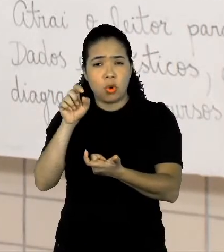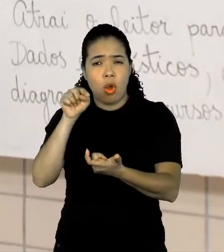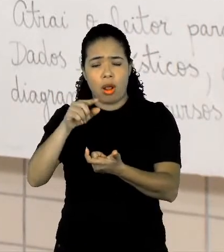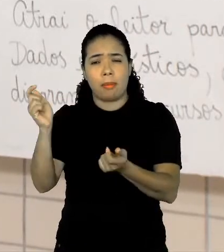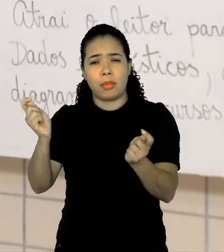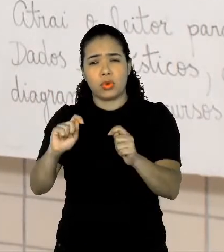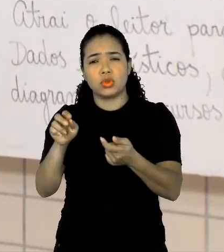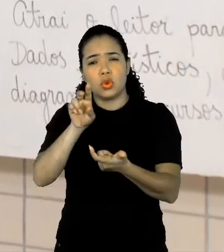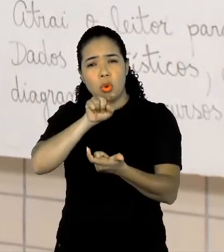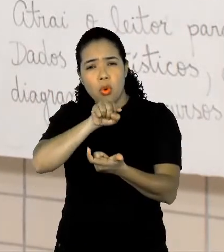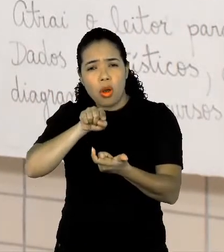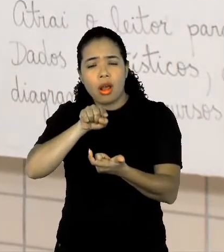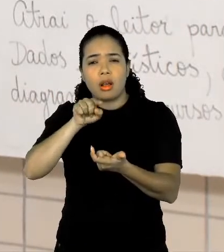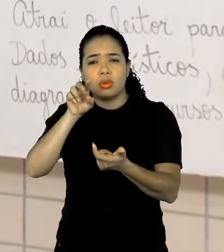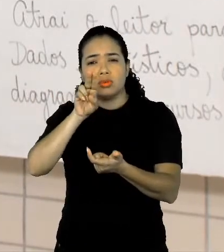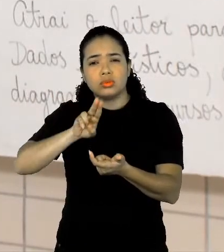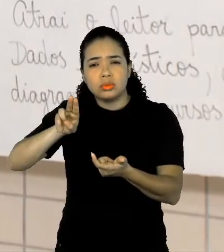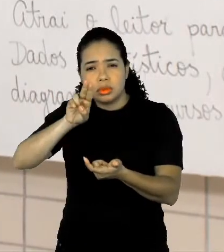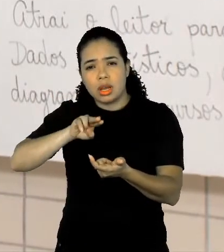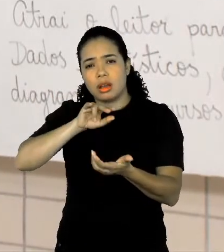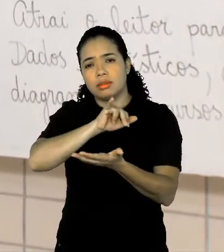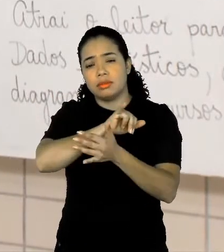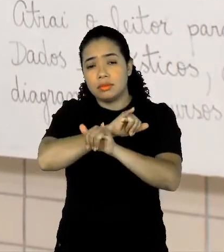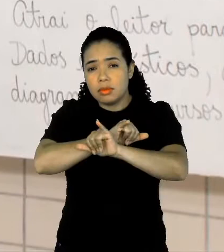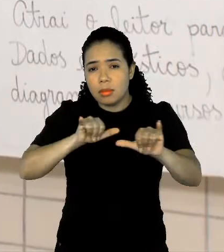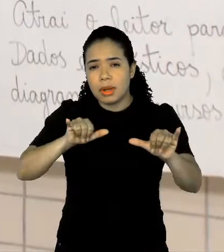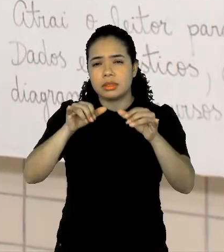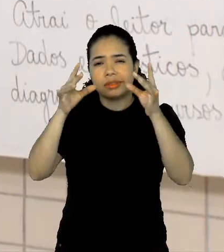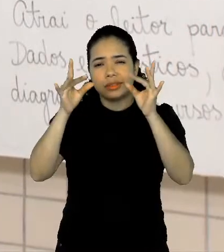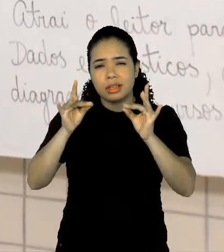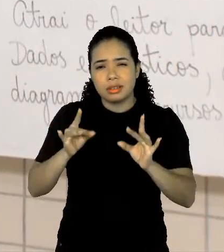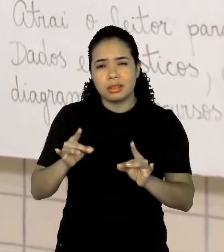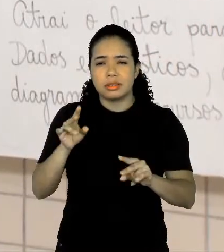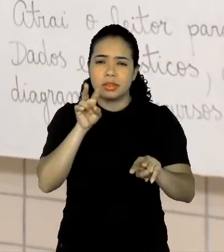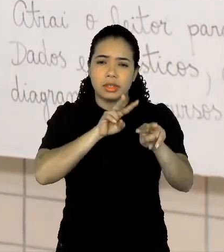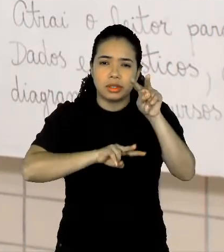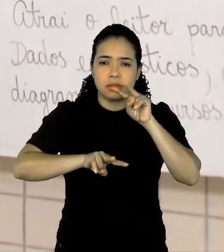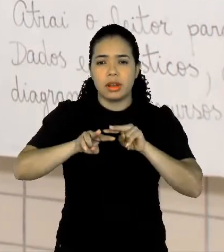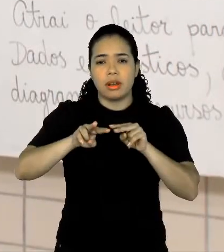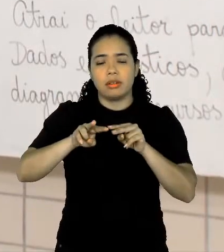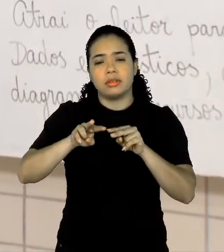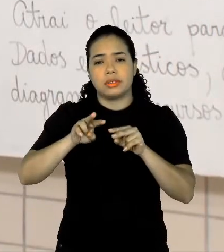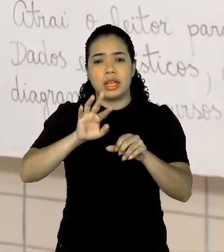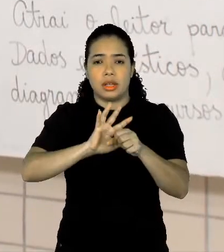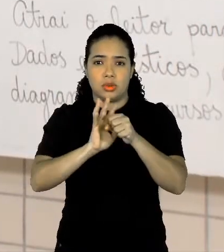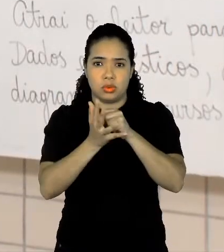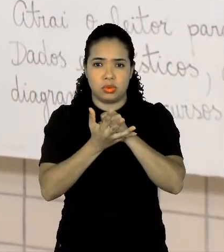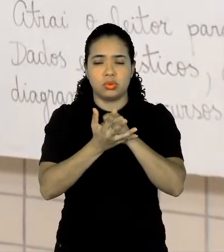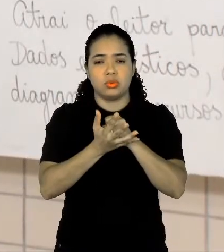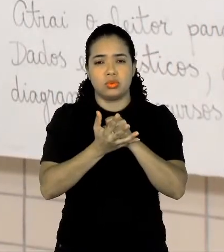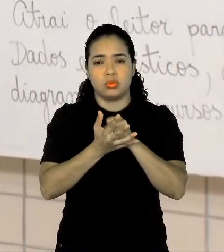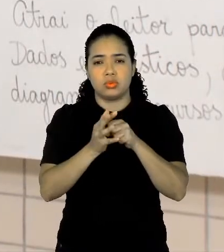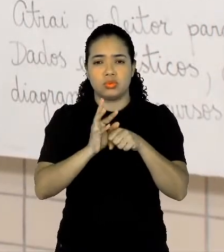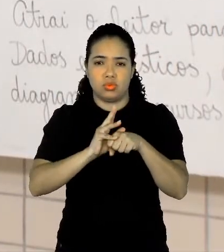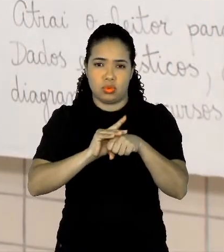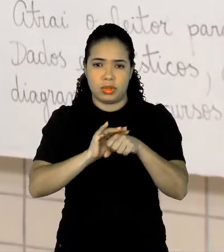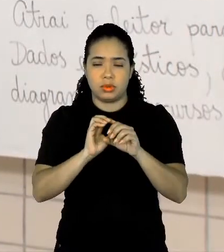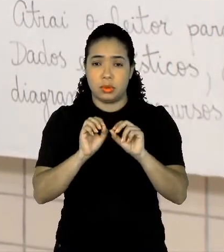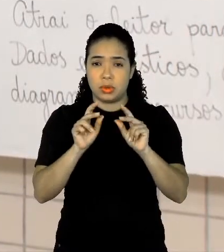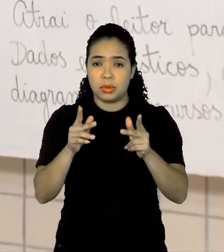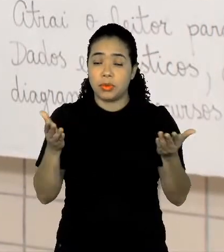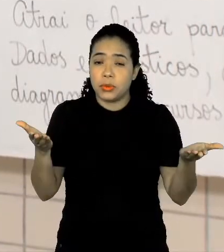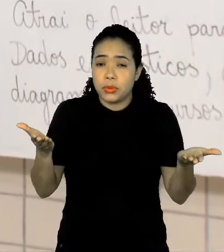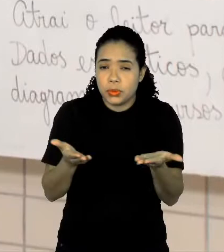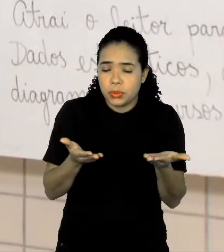informações que a gente deve saber sobre essa doença. Então, hoje, para essa aula, né, para